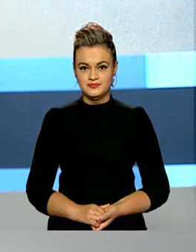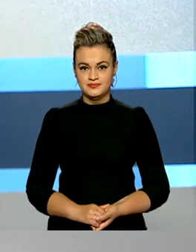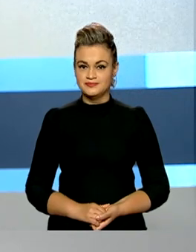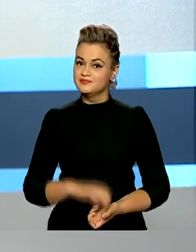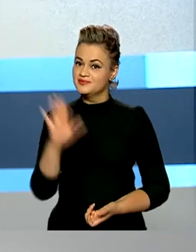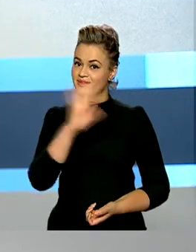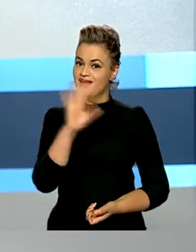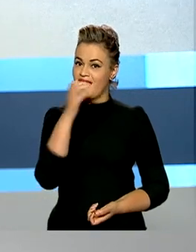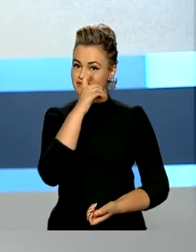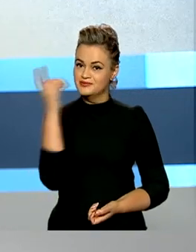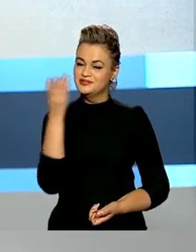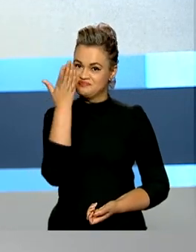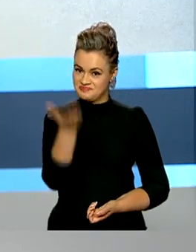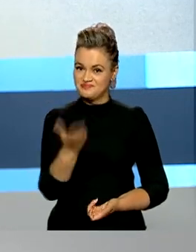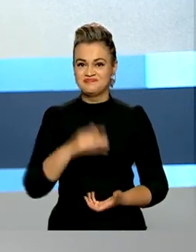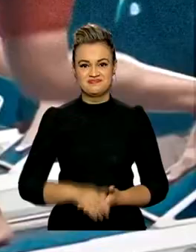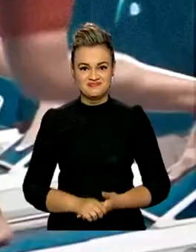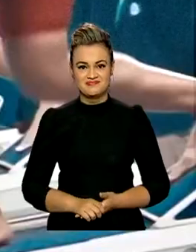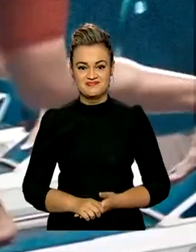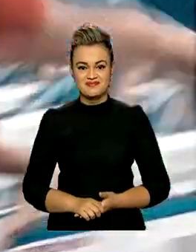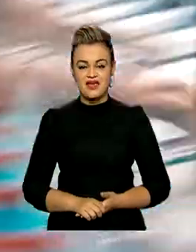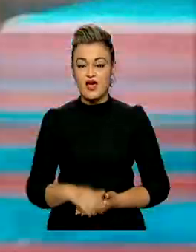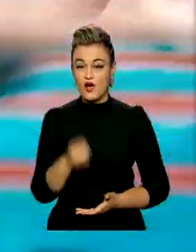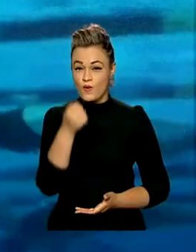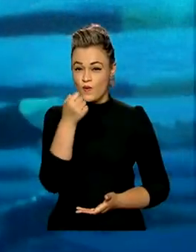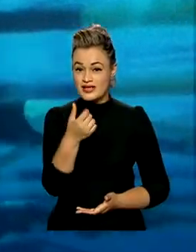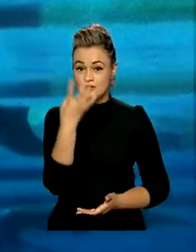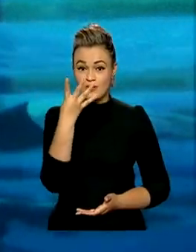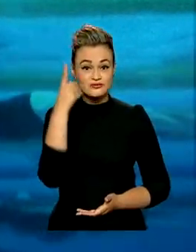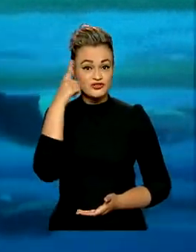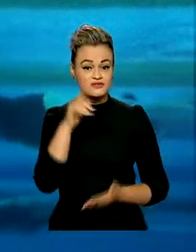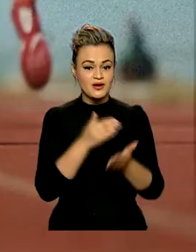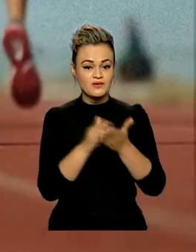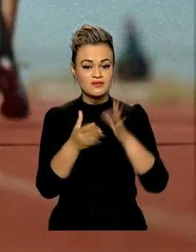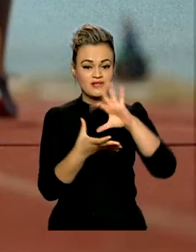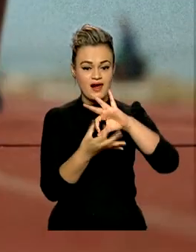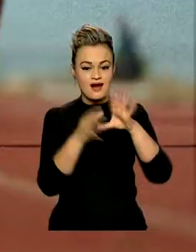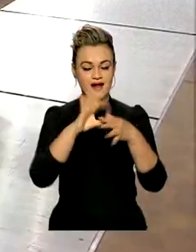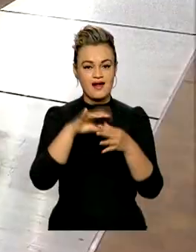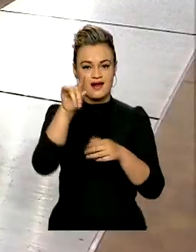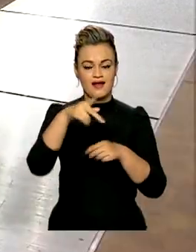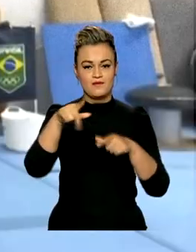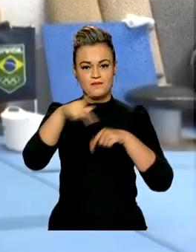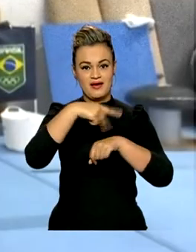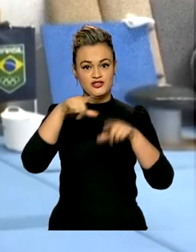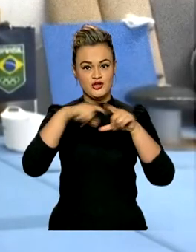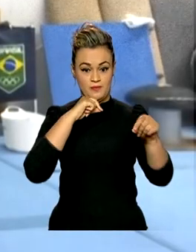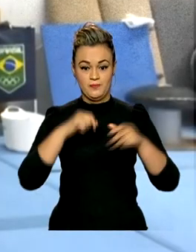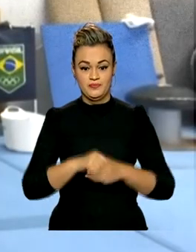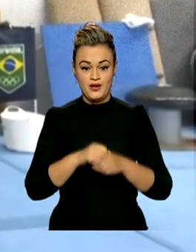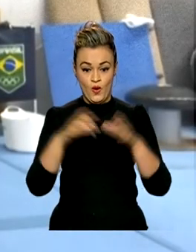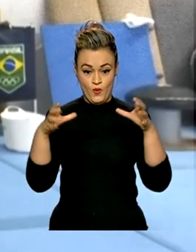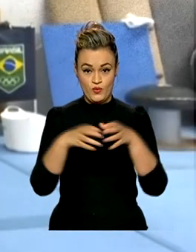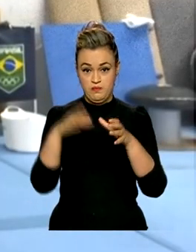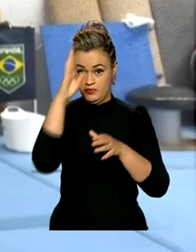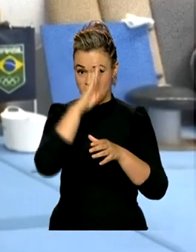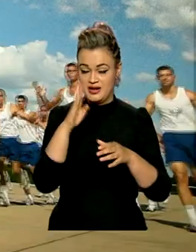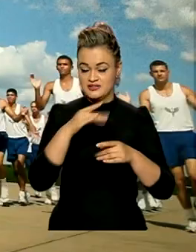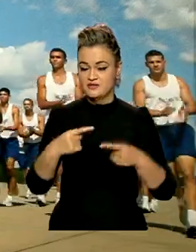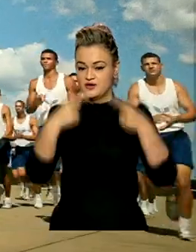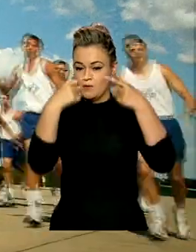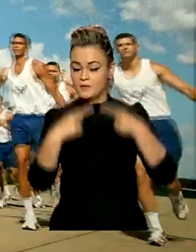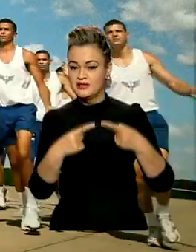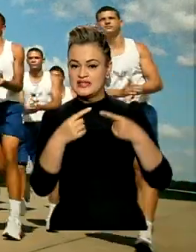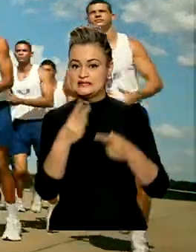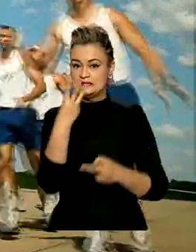Olá, bom dia pra você! Faltam quatro dias para os Jogos Olímpicos de Tóquio. A delegação brasileira vai competir em